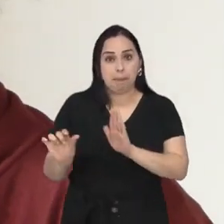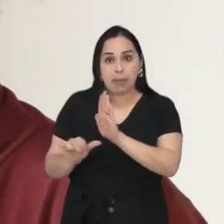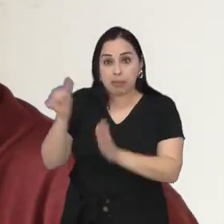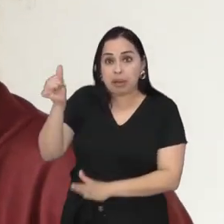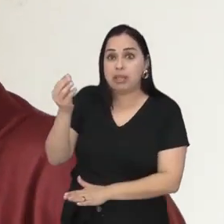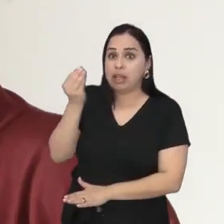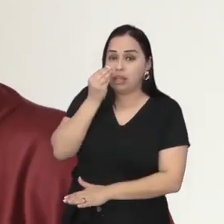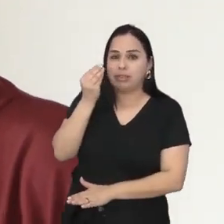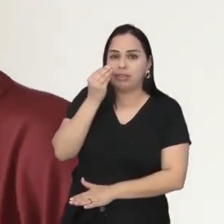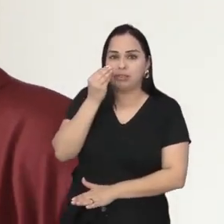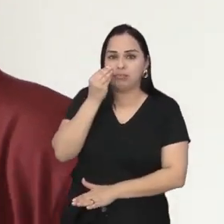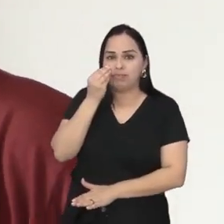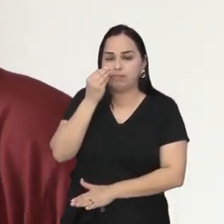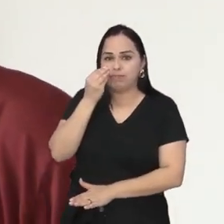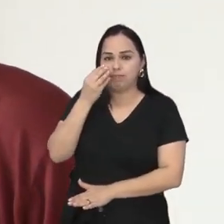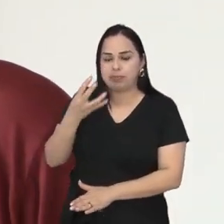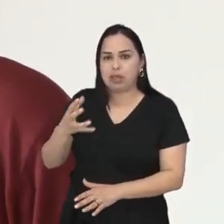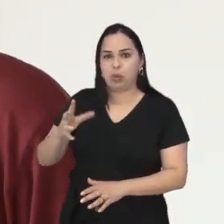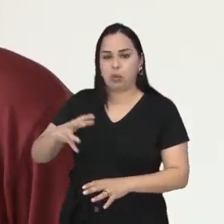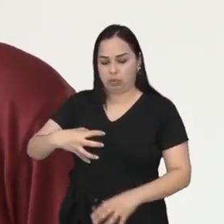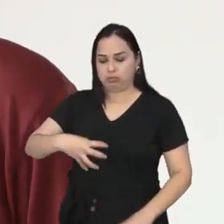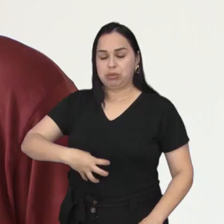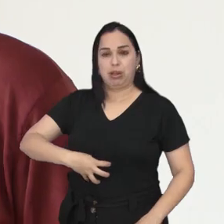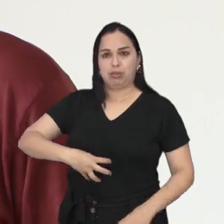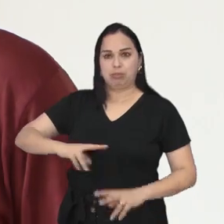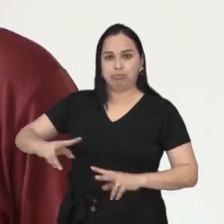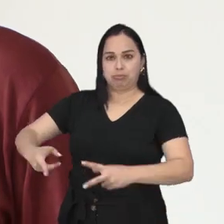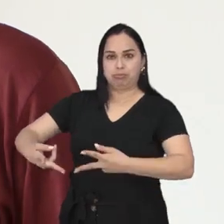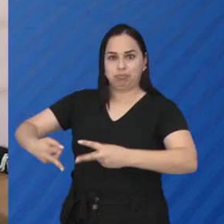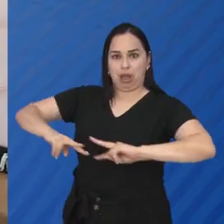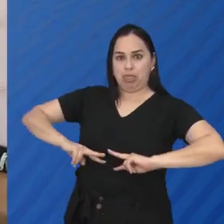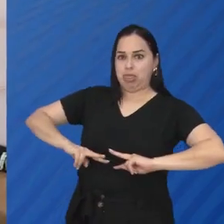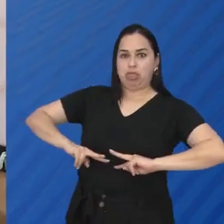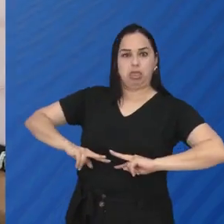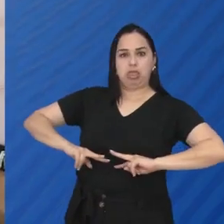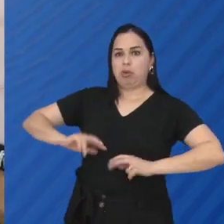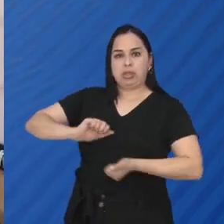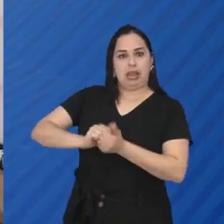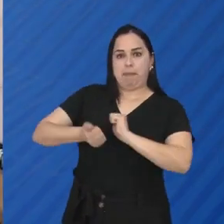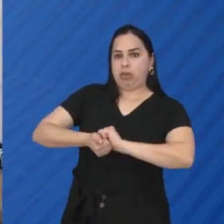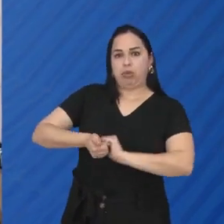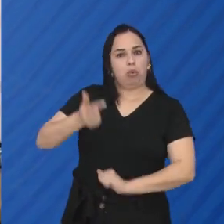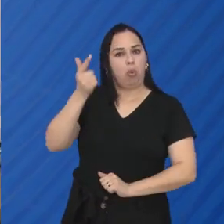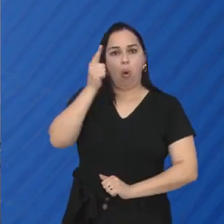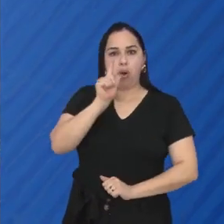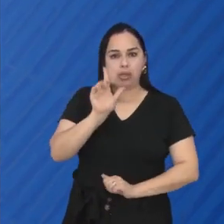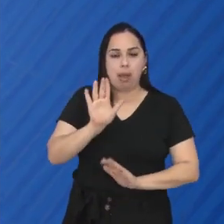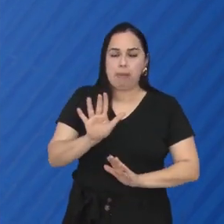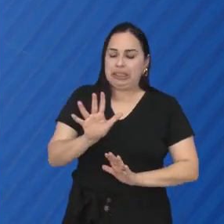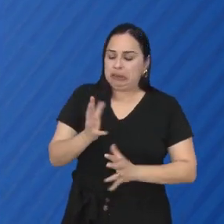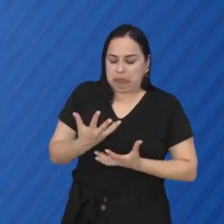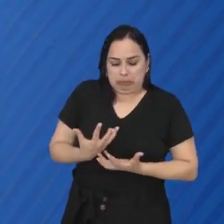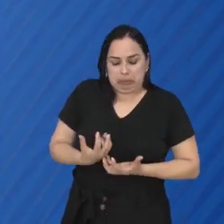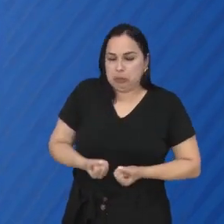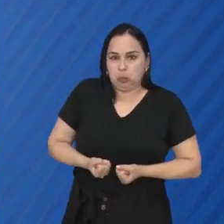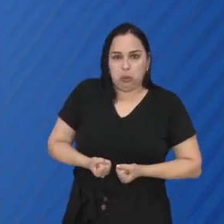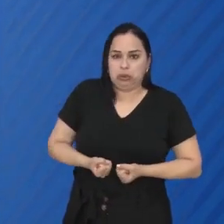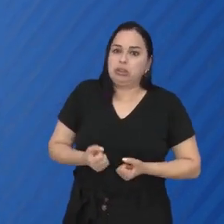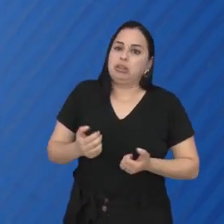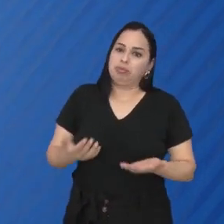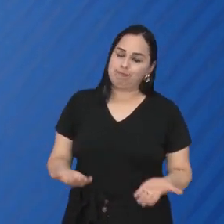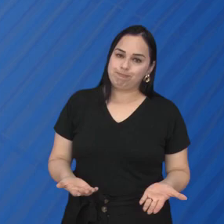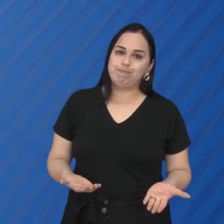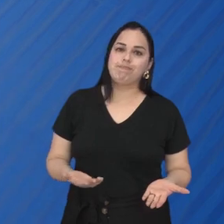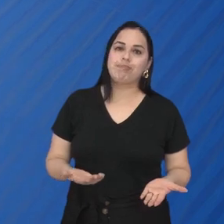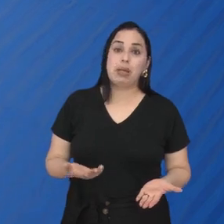tentativa de transplante, houve rejeição. Na época, a irmã doou parte do fígado, mas o corpo de Suelen não aceitou.